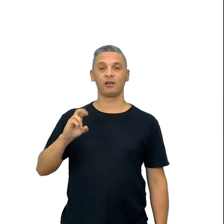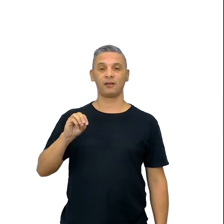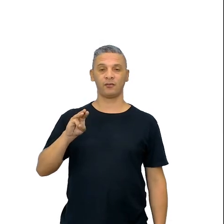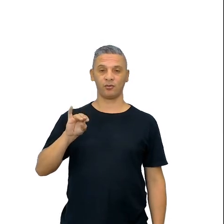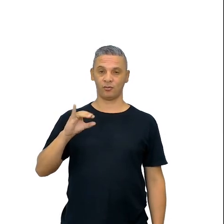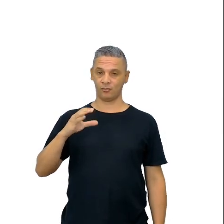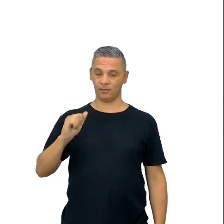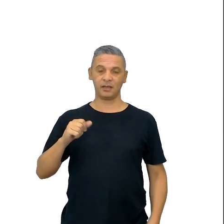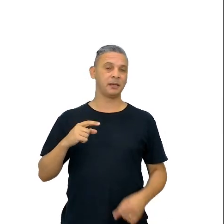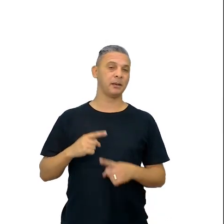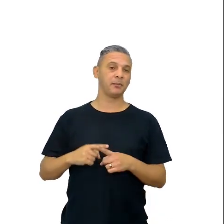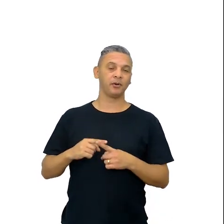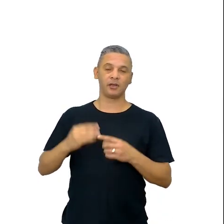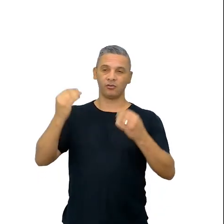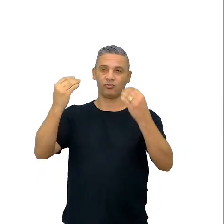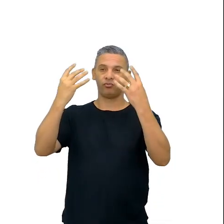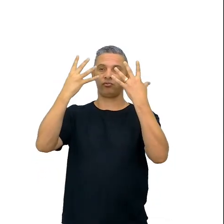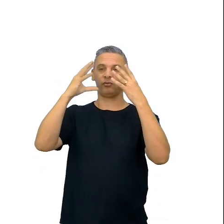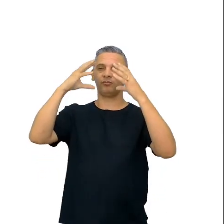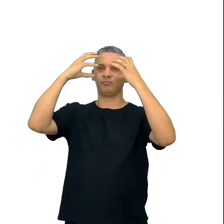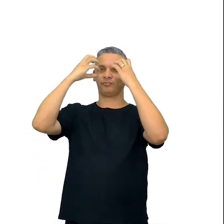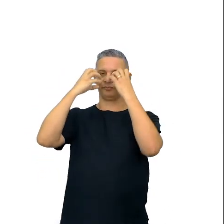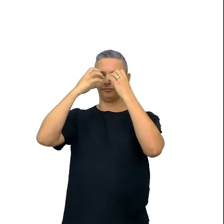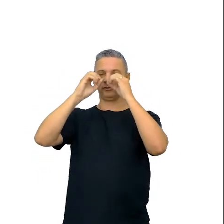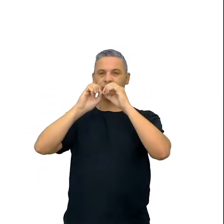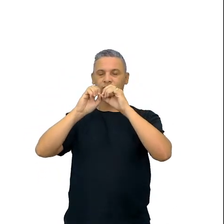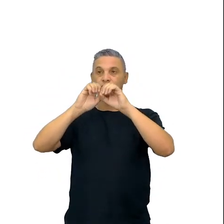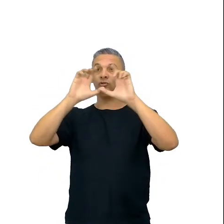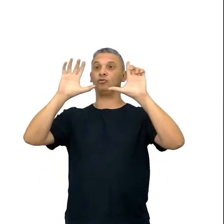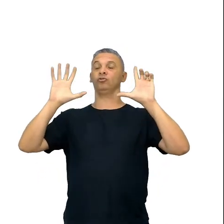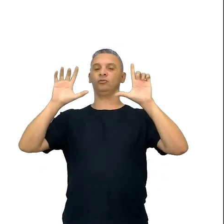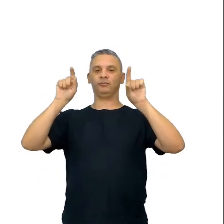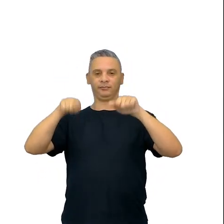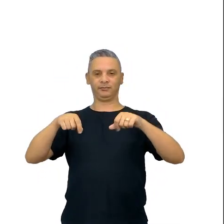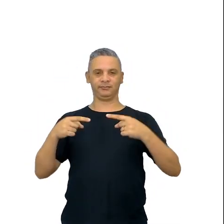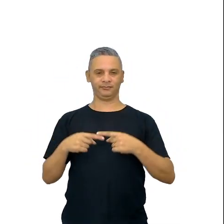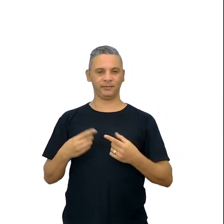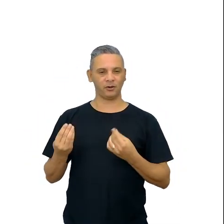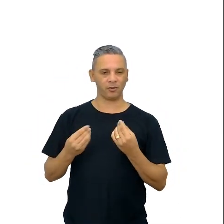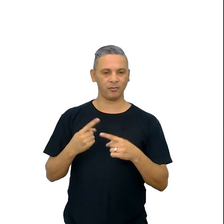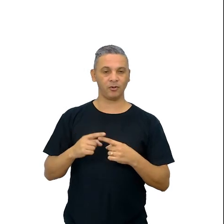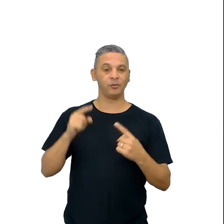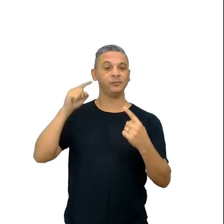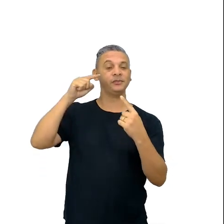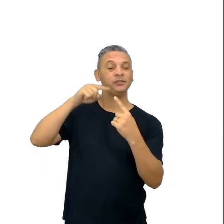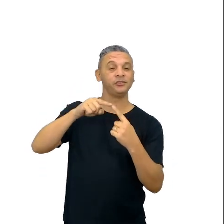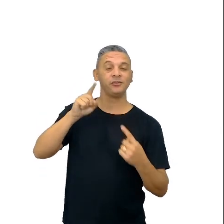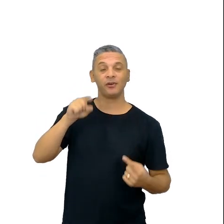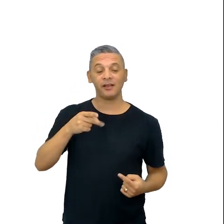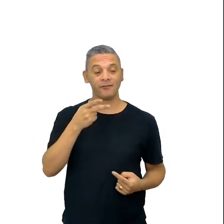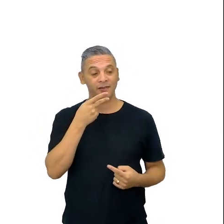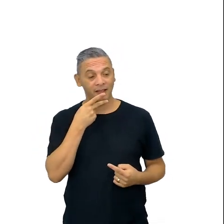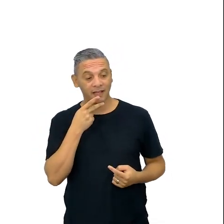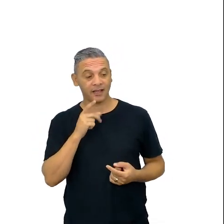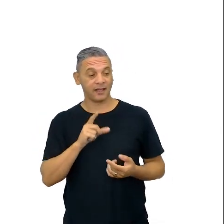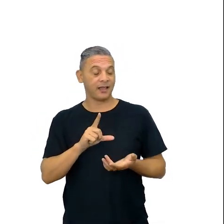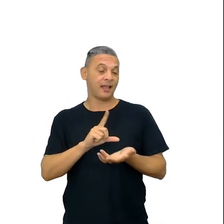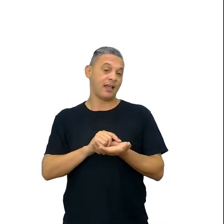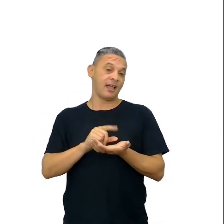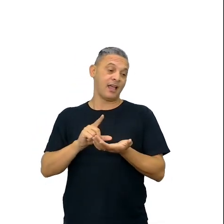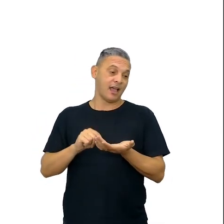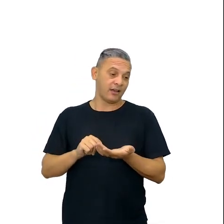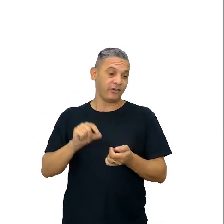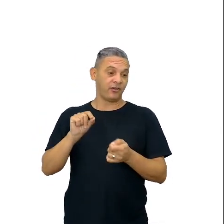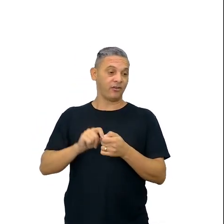a partir do que? A radiação ultravioleta, né. Então, o nosso objetivo aqui não é falar assim, vou levar um artigo científico e